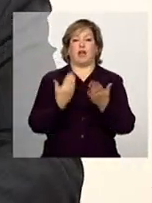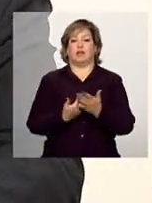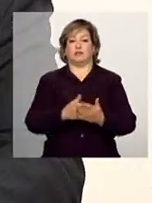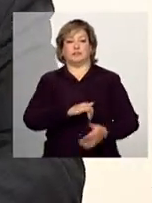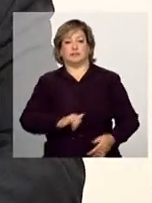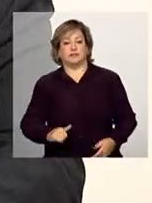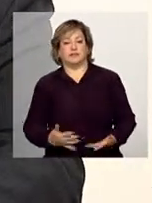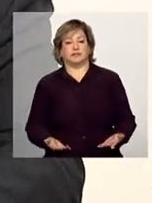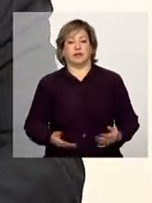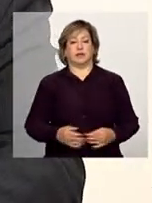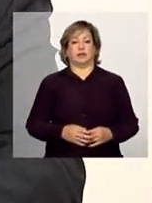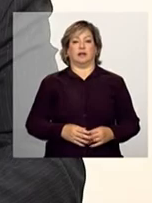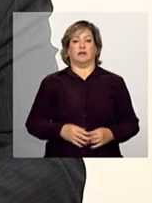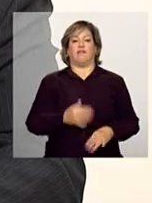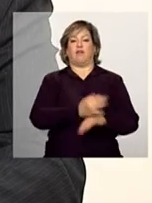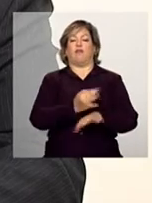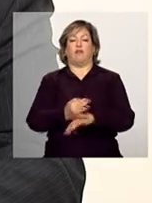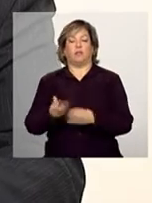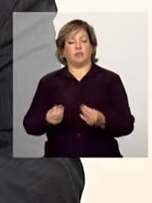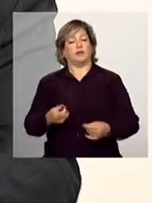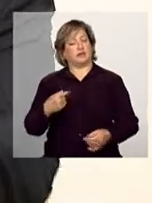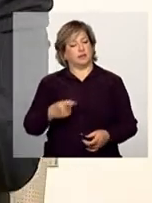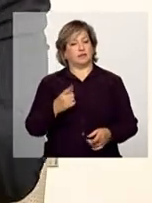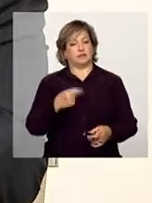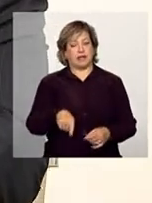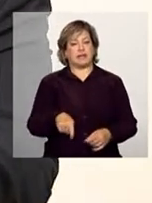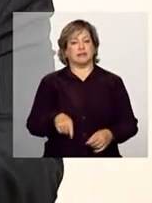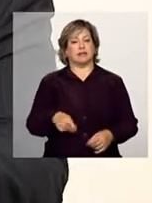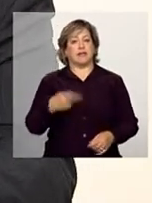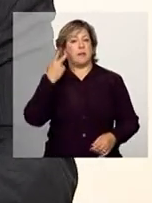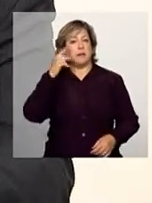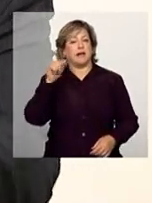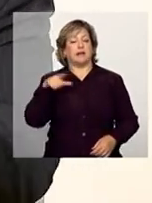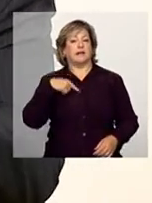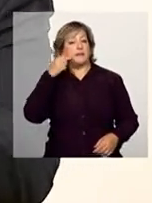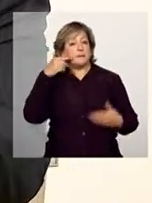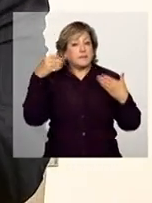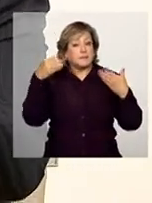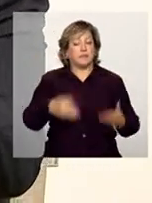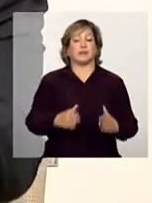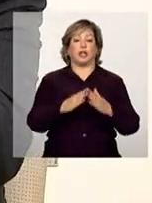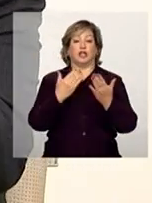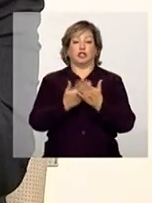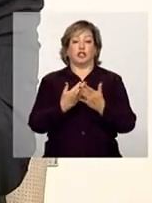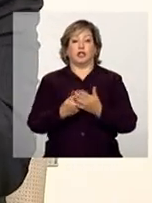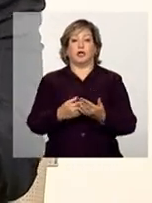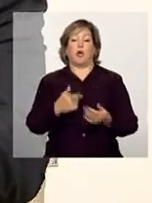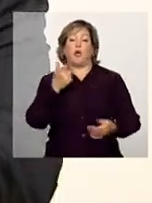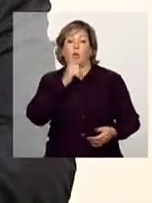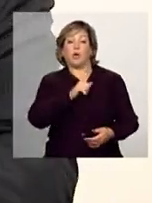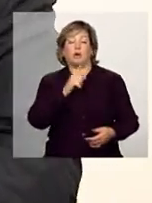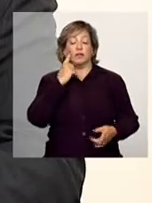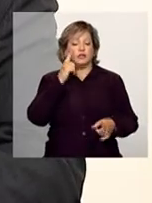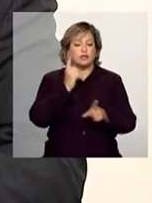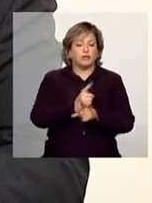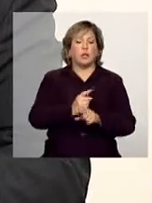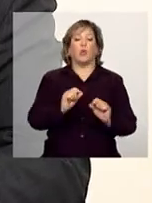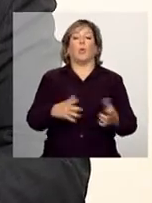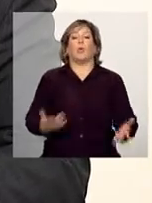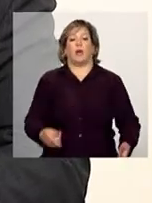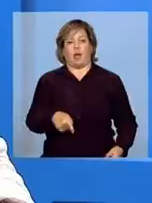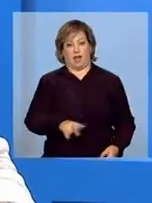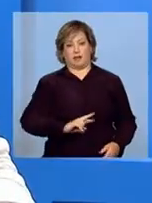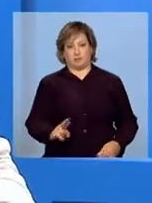ausência, para que estivesse lá presente e a escola conseguisse se encontrar ali na resposta. E